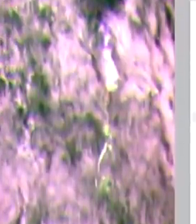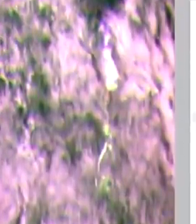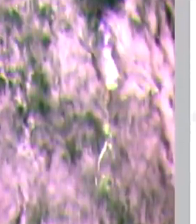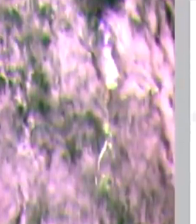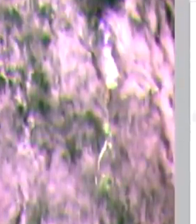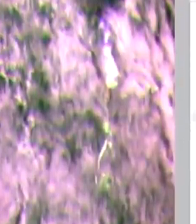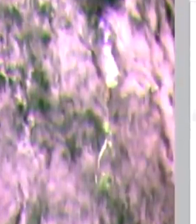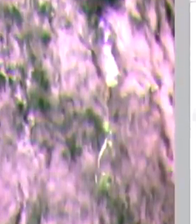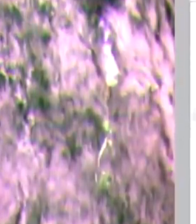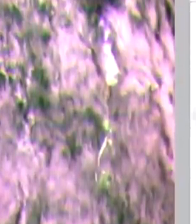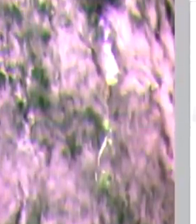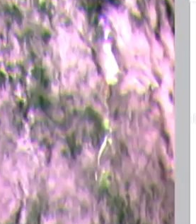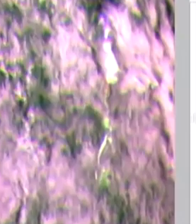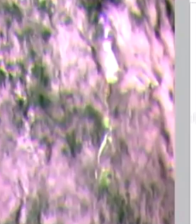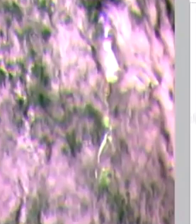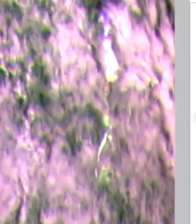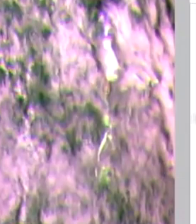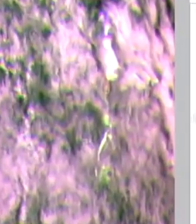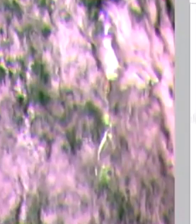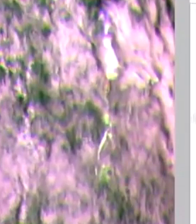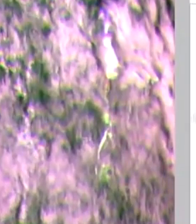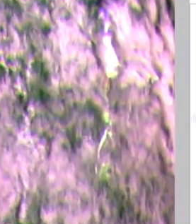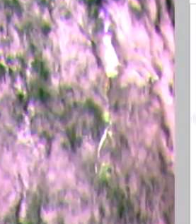tchau e aí e